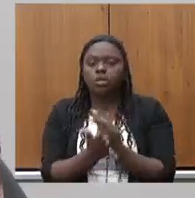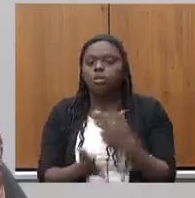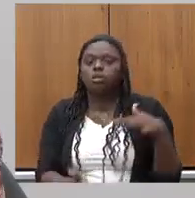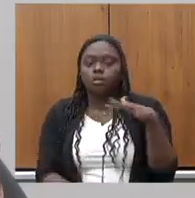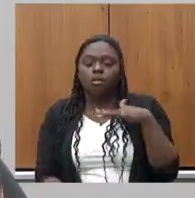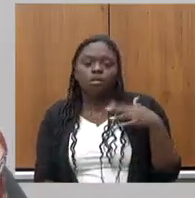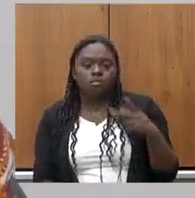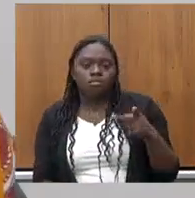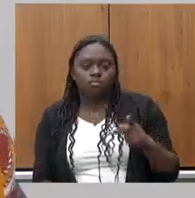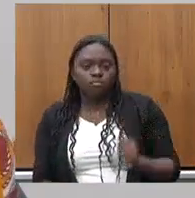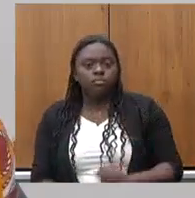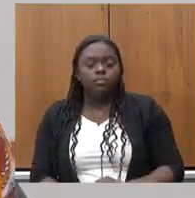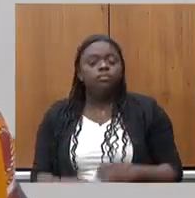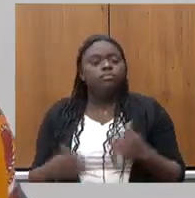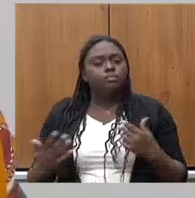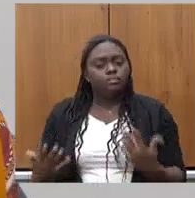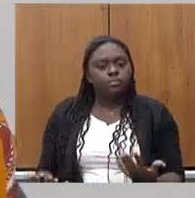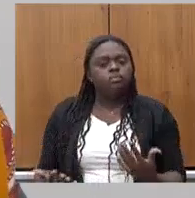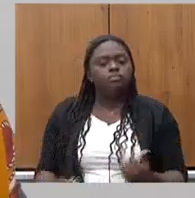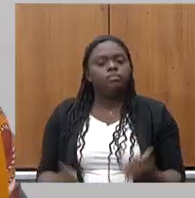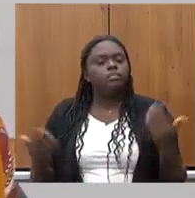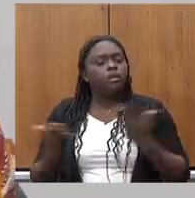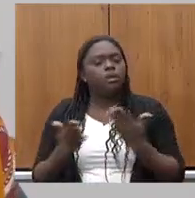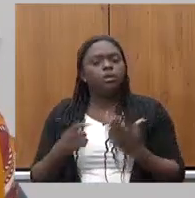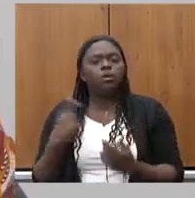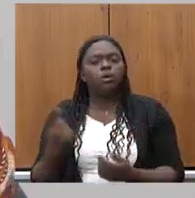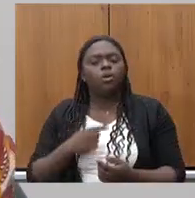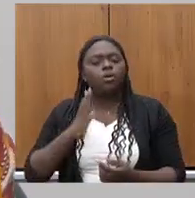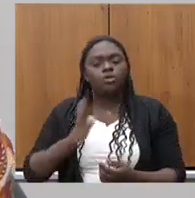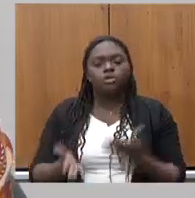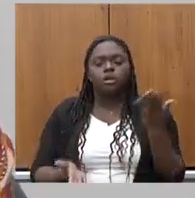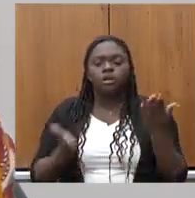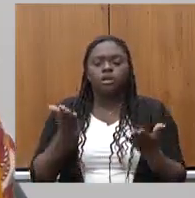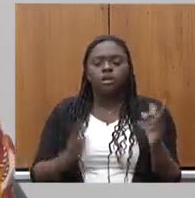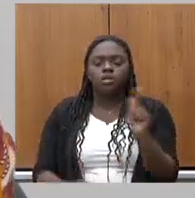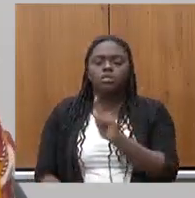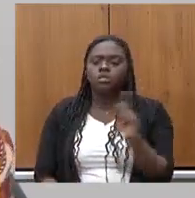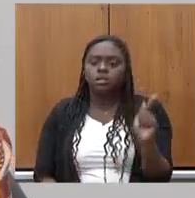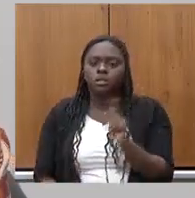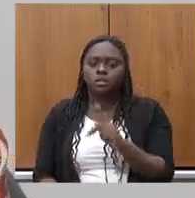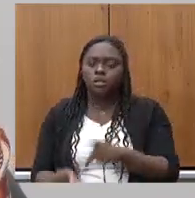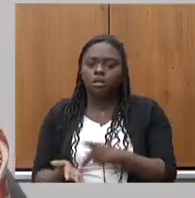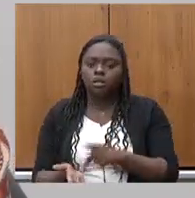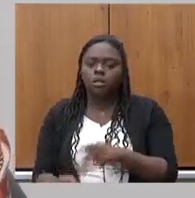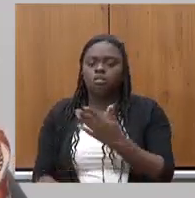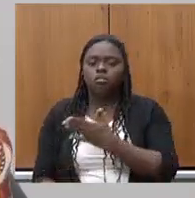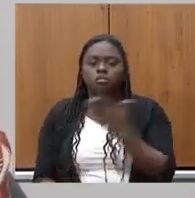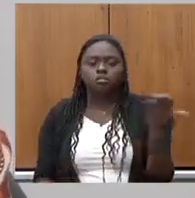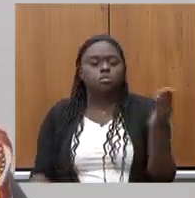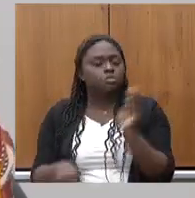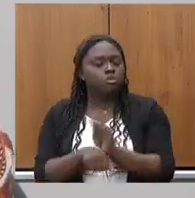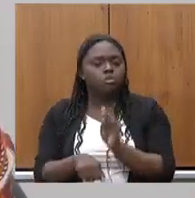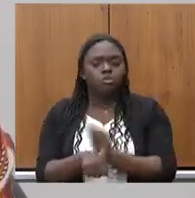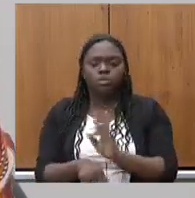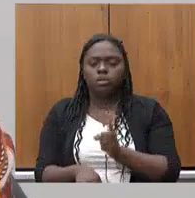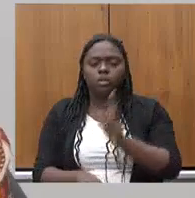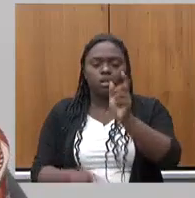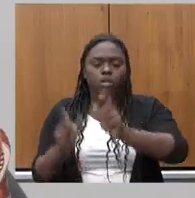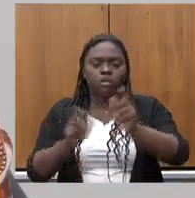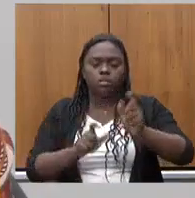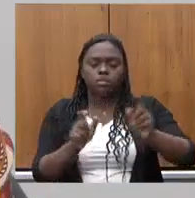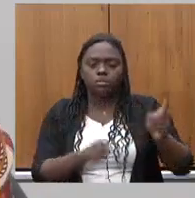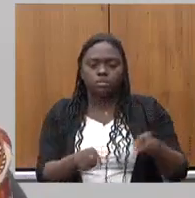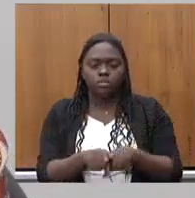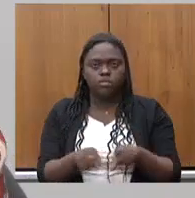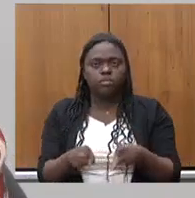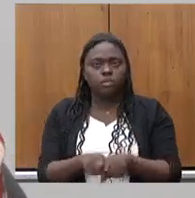assim são considerações presidente porque agora nós já estamos no balanço de gestão vocês não cuidaram do cidadão e